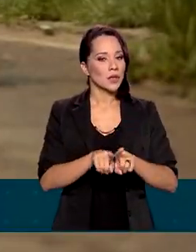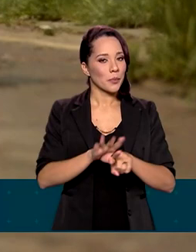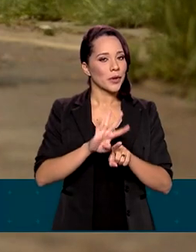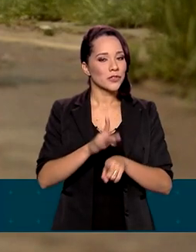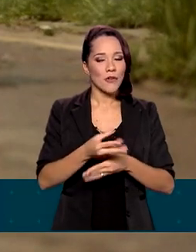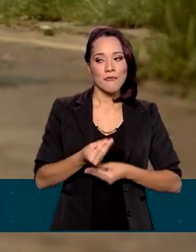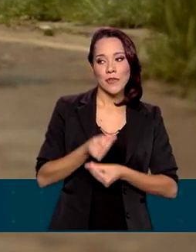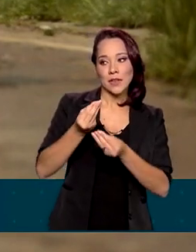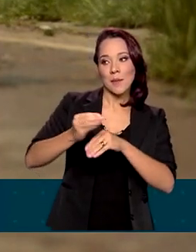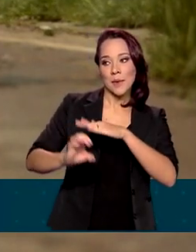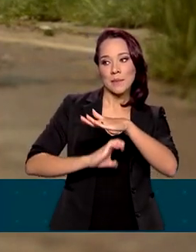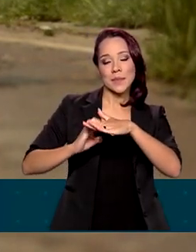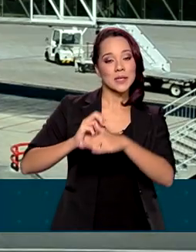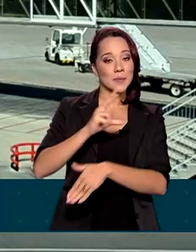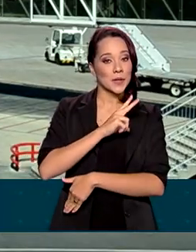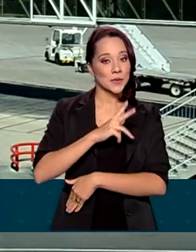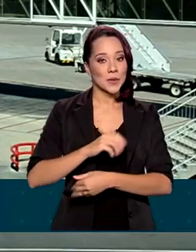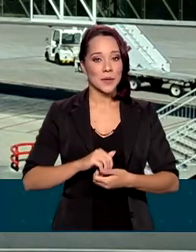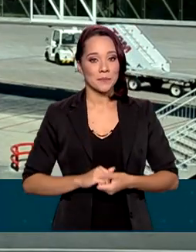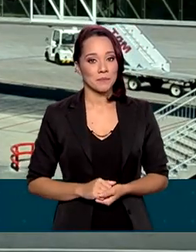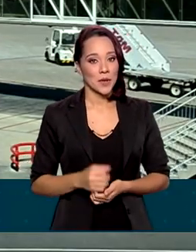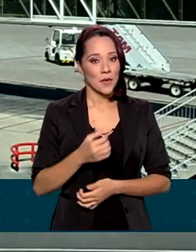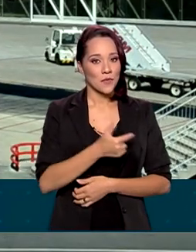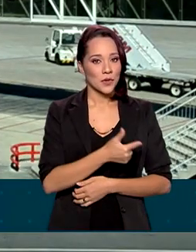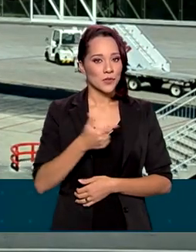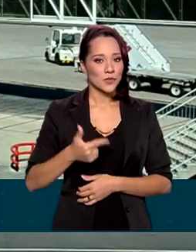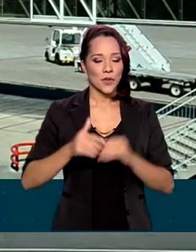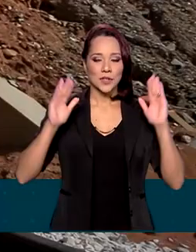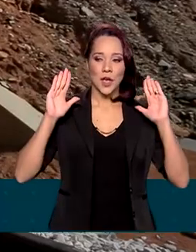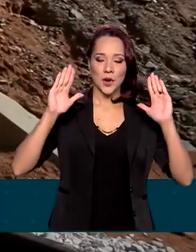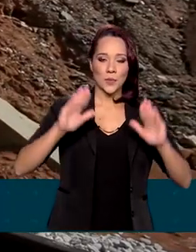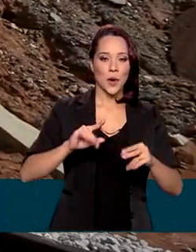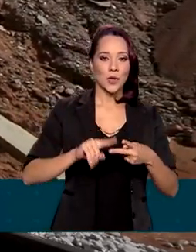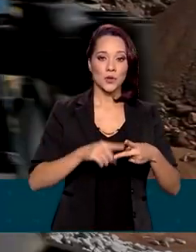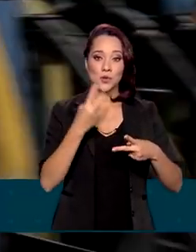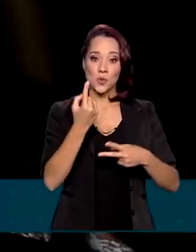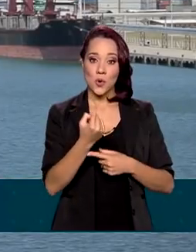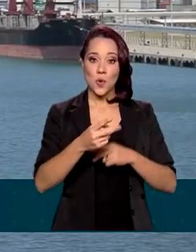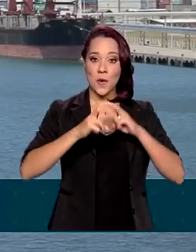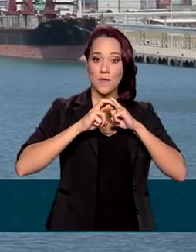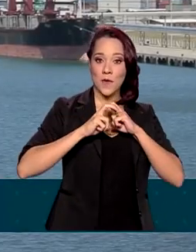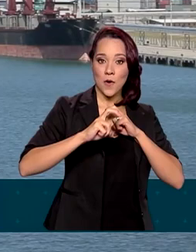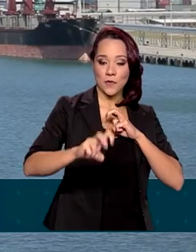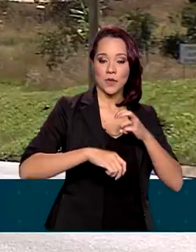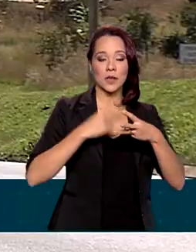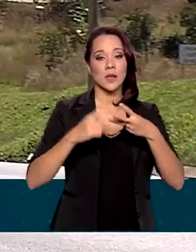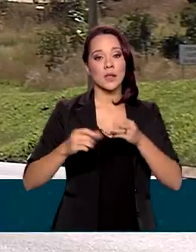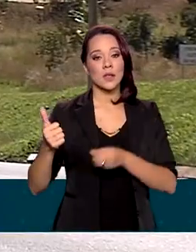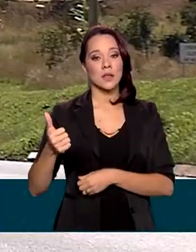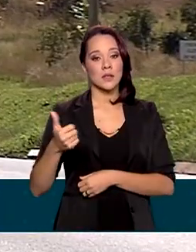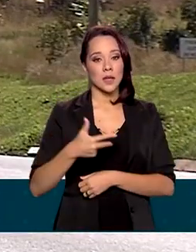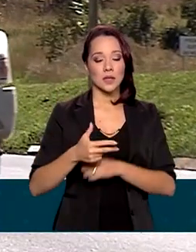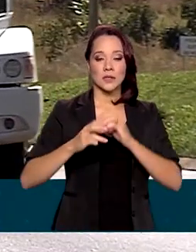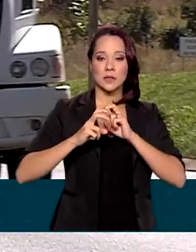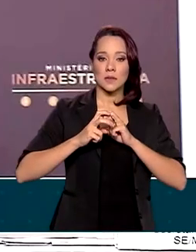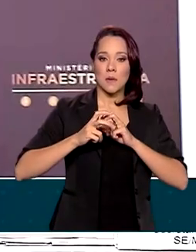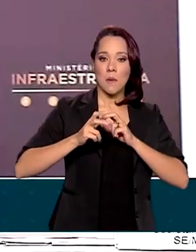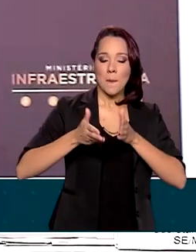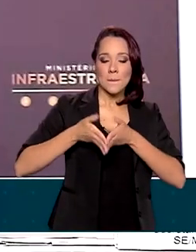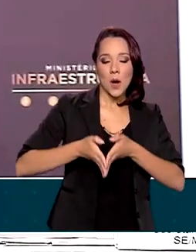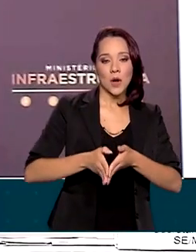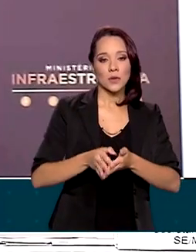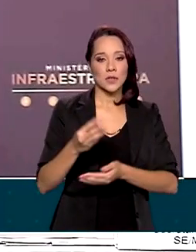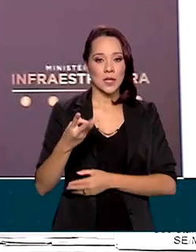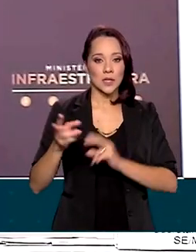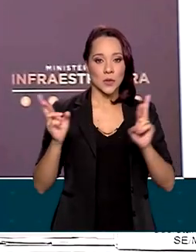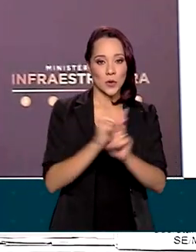concedidos à iniciativa privada. São 22 aeroportos, uma ferrovia, 13 portos e 3 rodovias. A